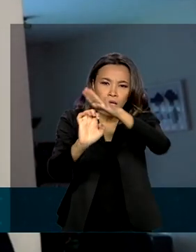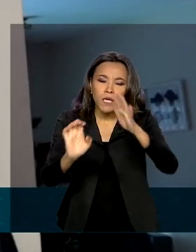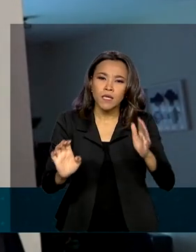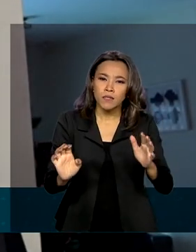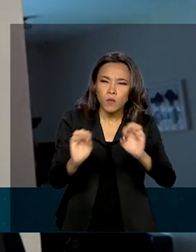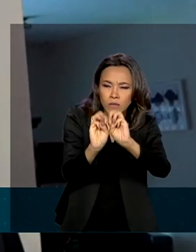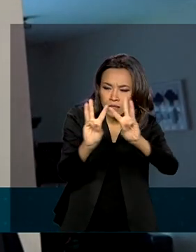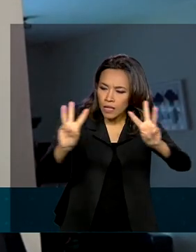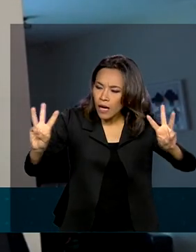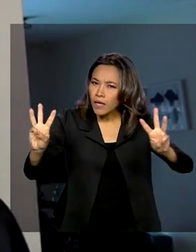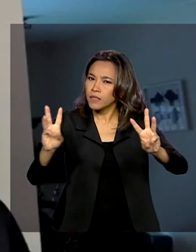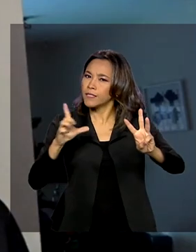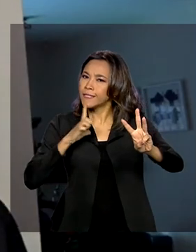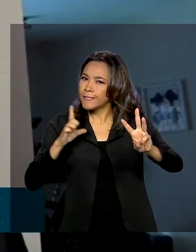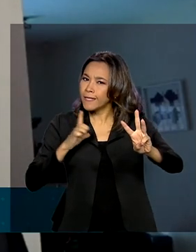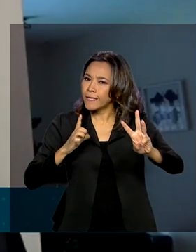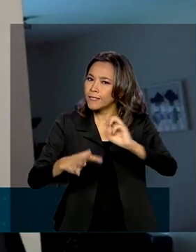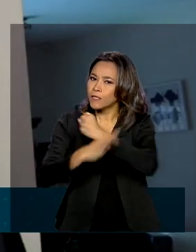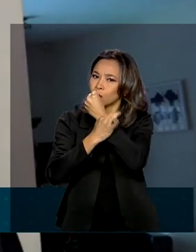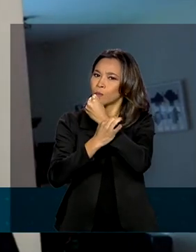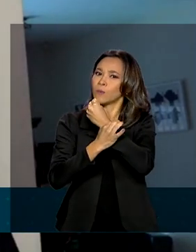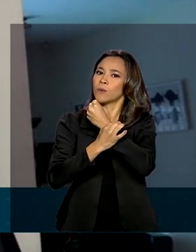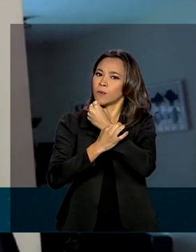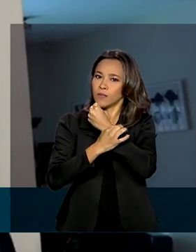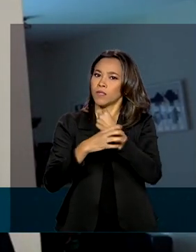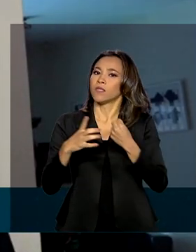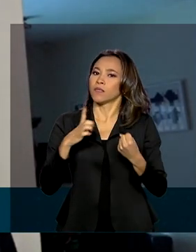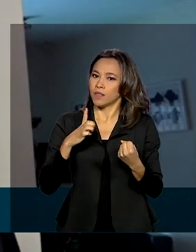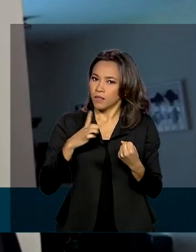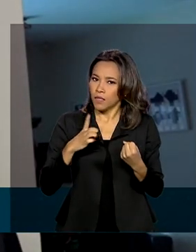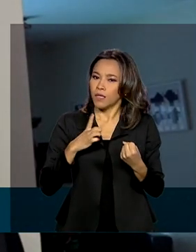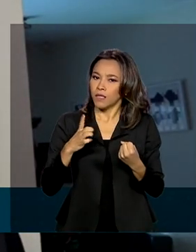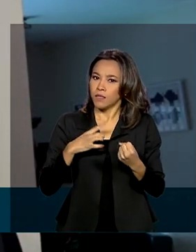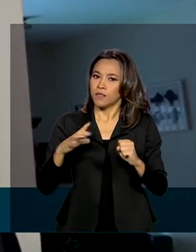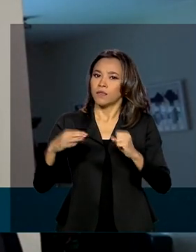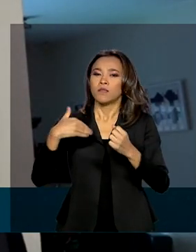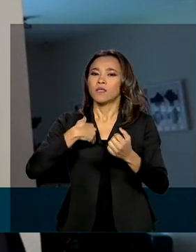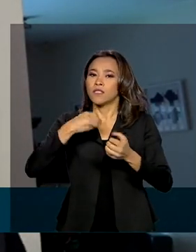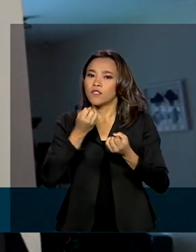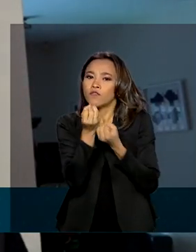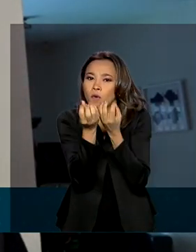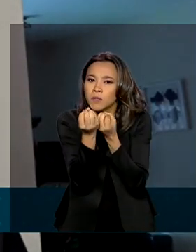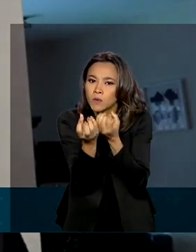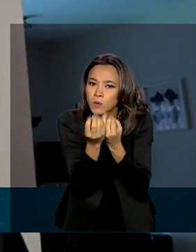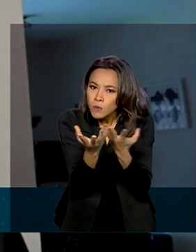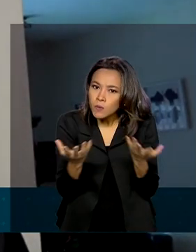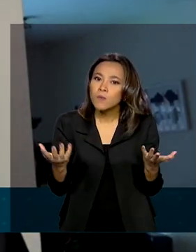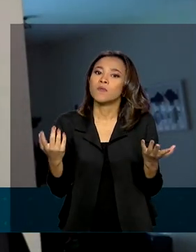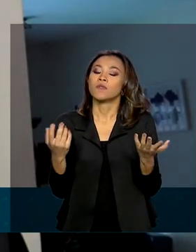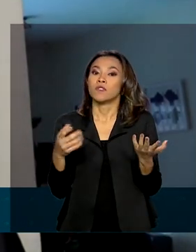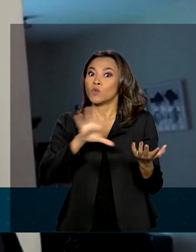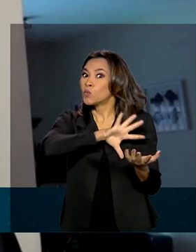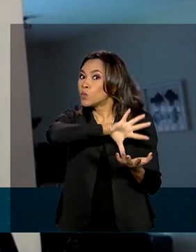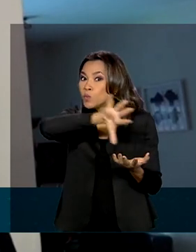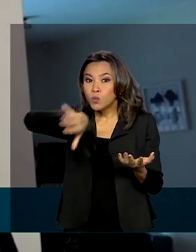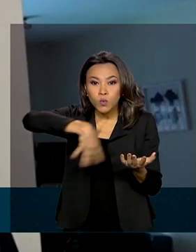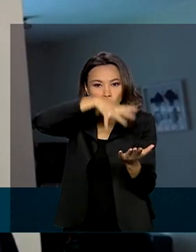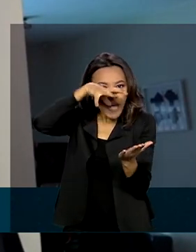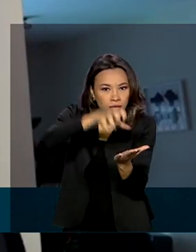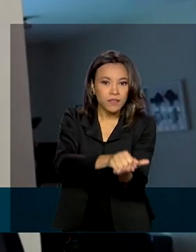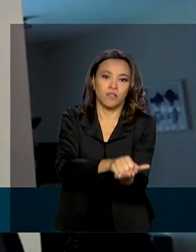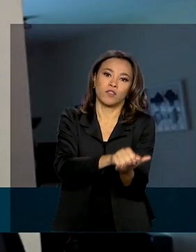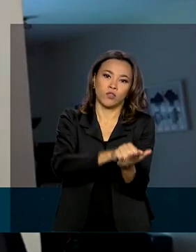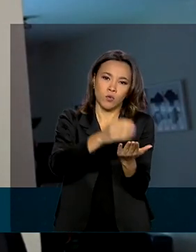site da empresa possui conexões seguras para proteção de dados do consumidor, guardar todos os registros de suas